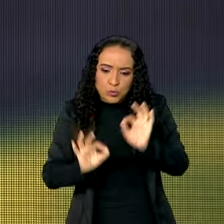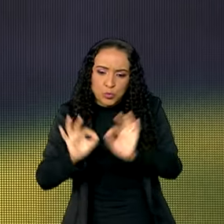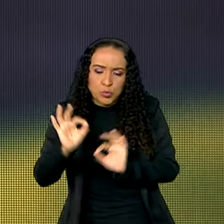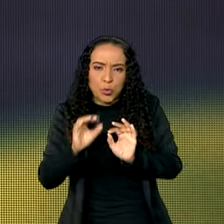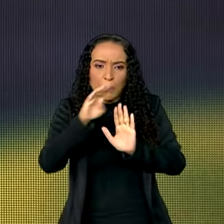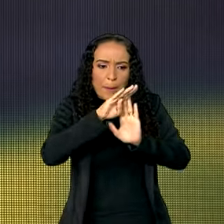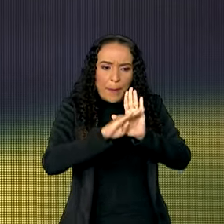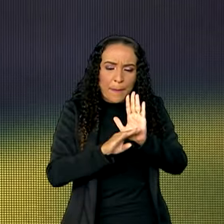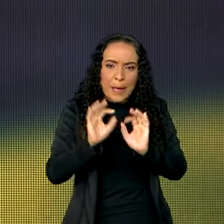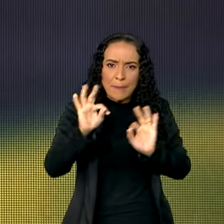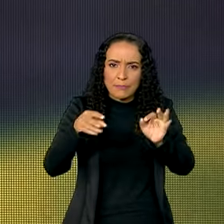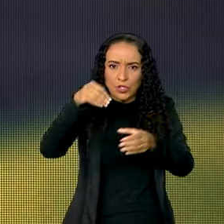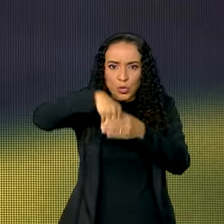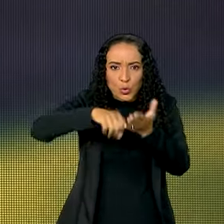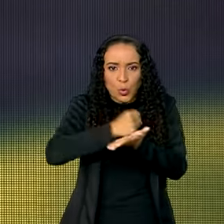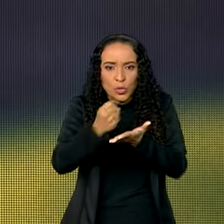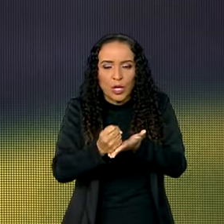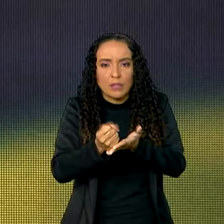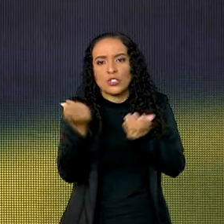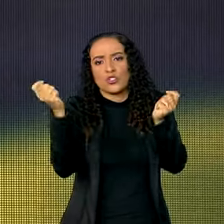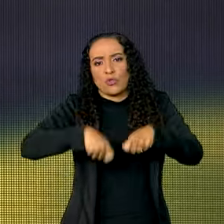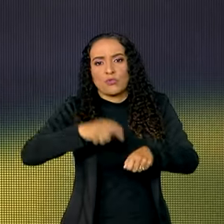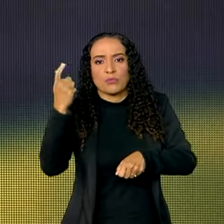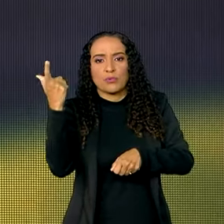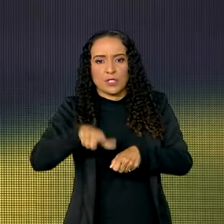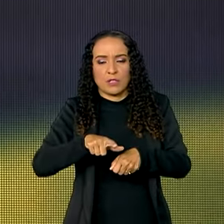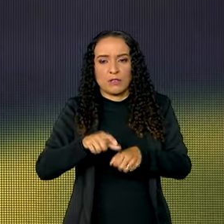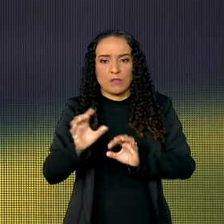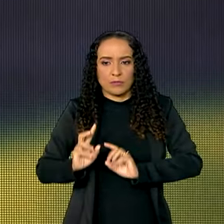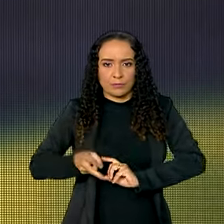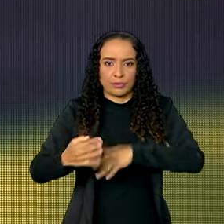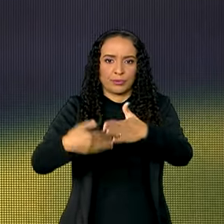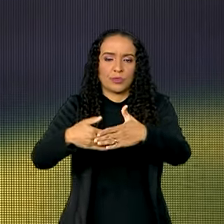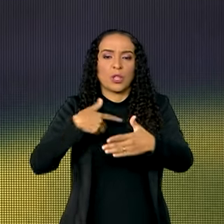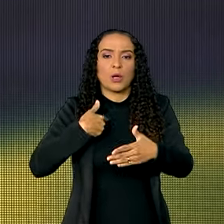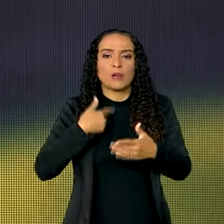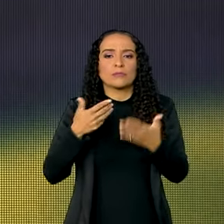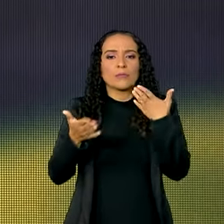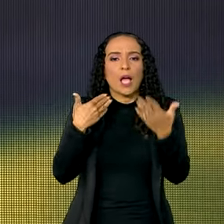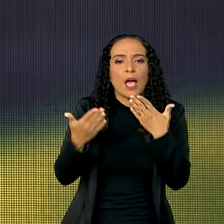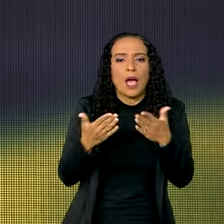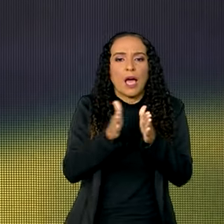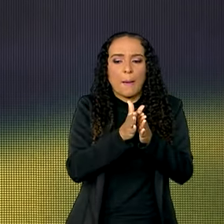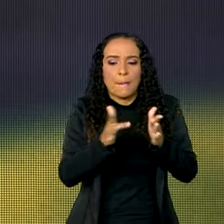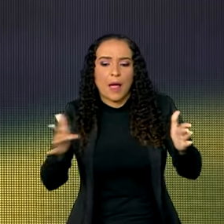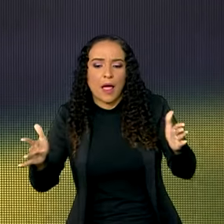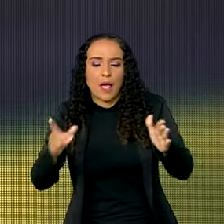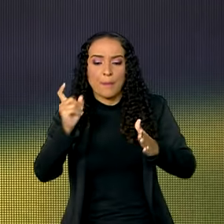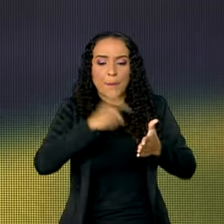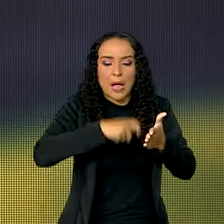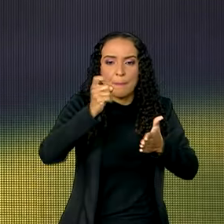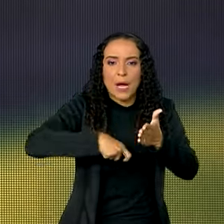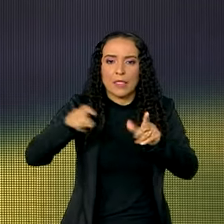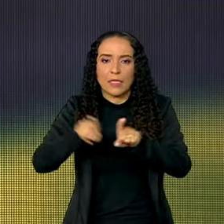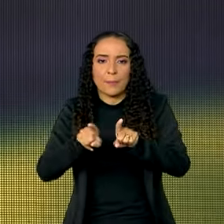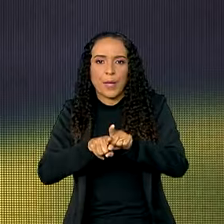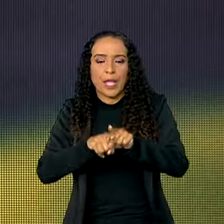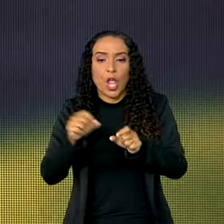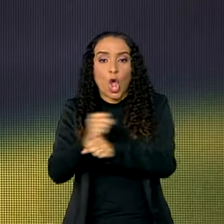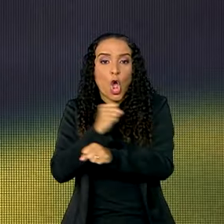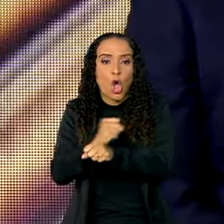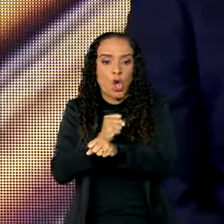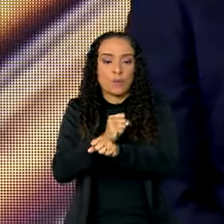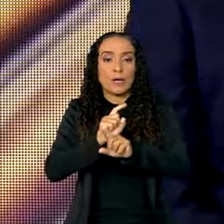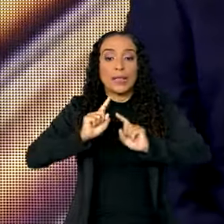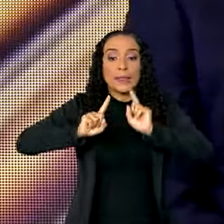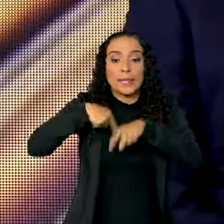parâmetros do contrato para que ele volte a performar. A gente discute o prazo, a gente discute a tarifa, a gente discute as obras.